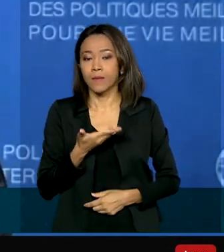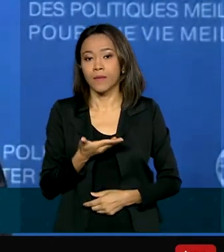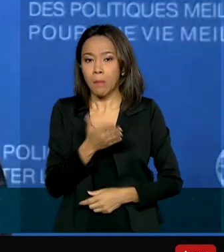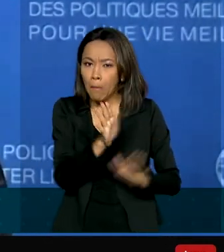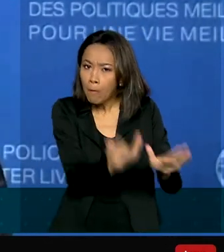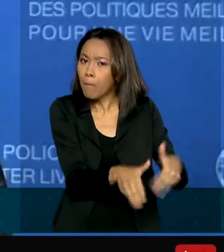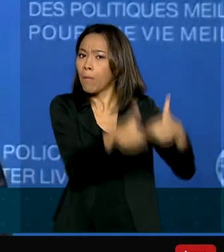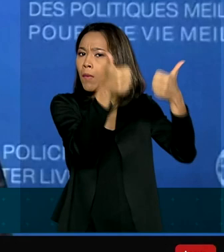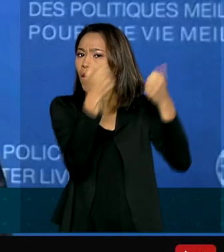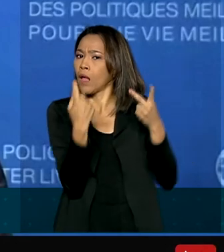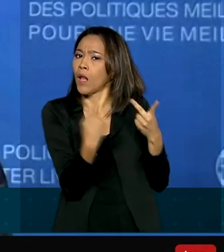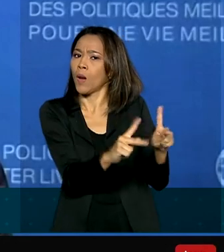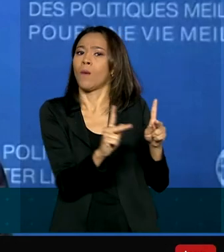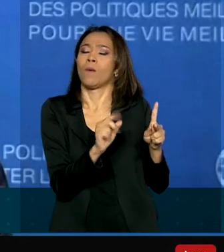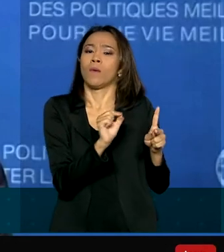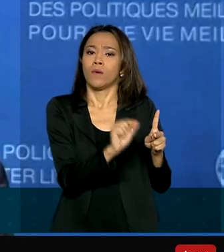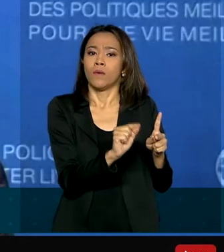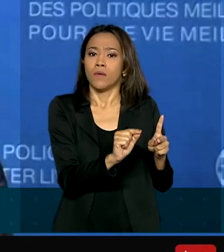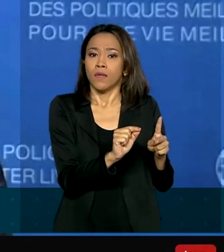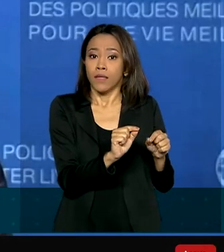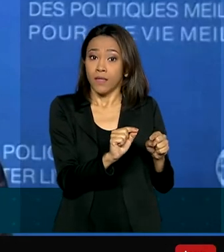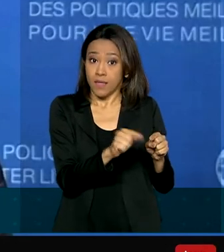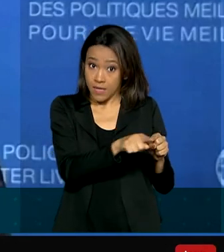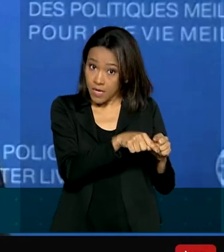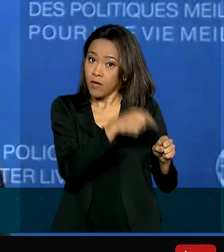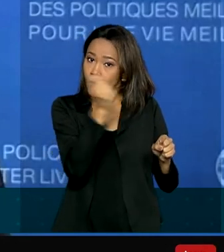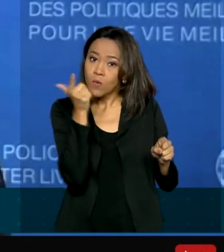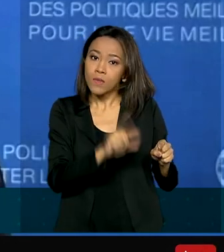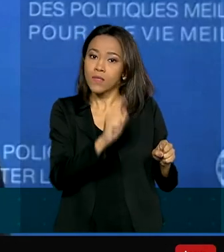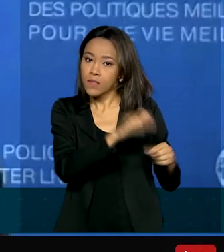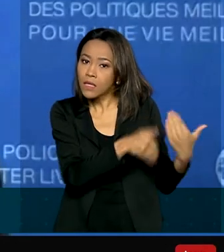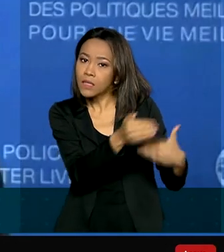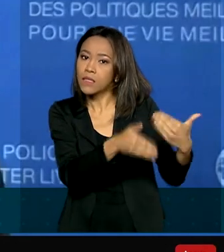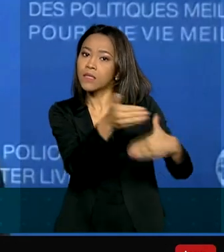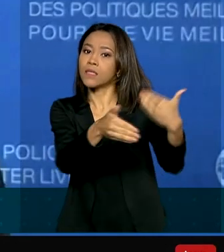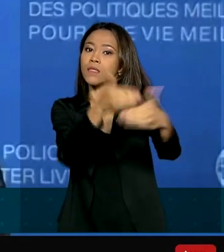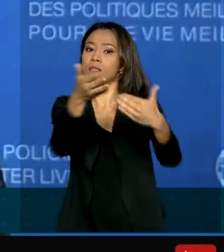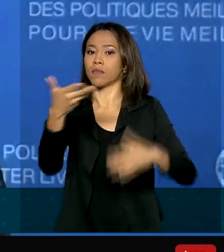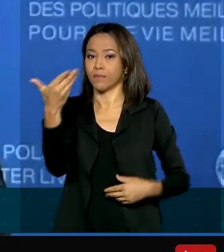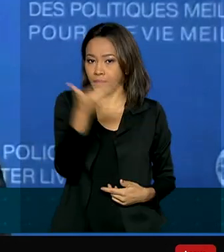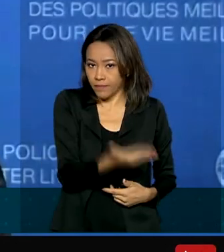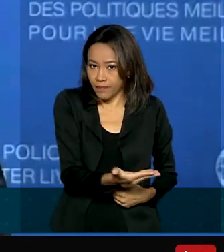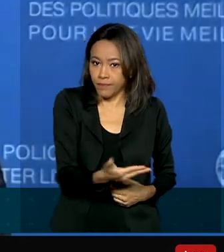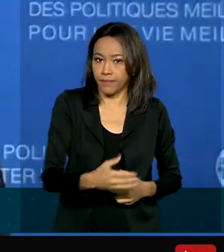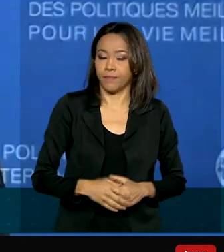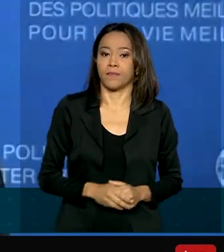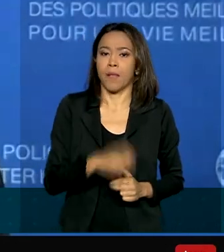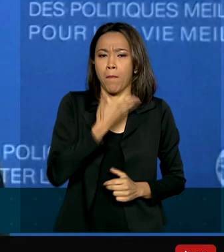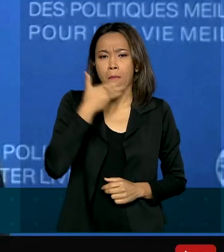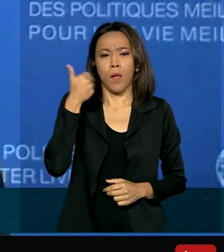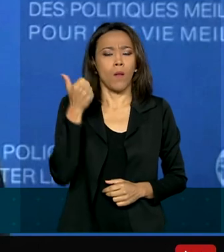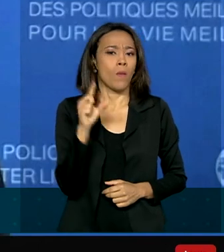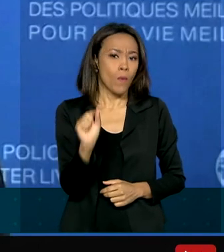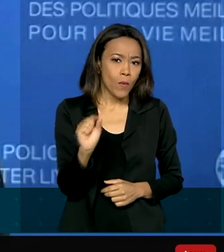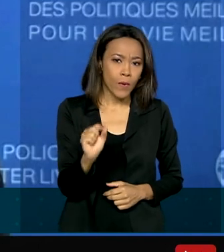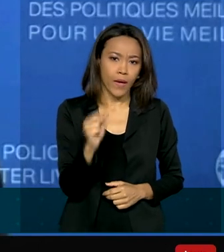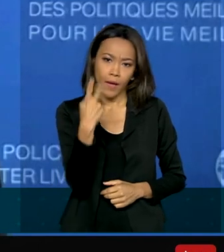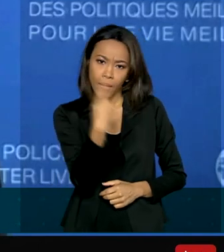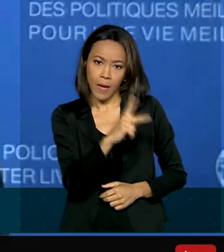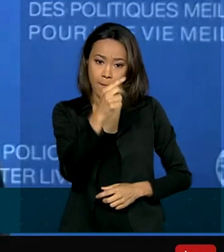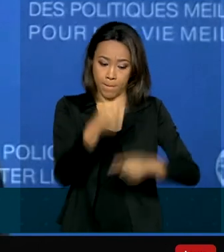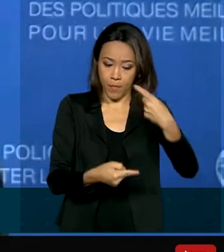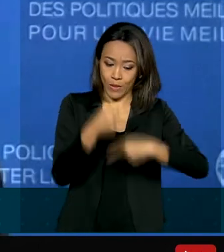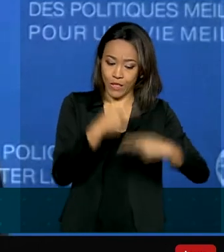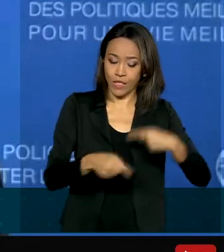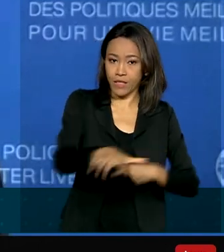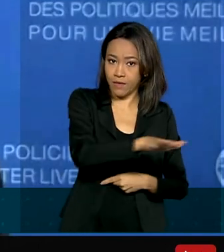e para projetar, desenvolver e oferecer melhores políticas